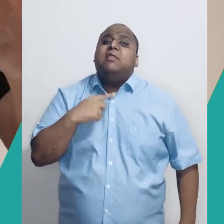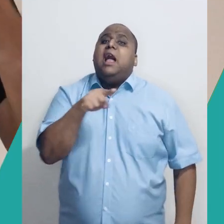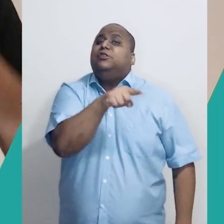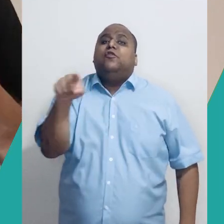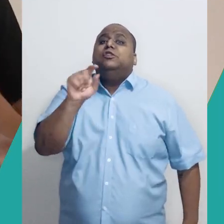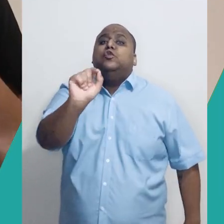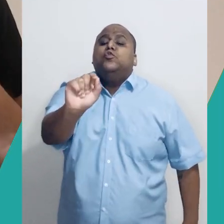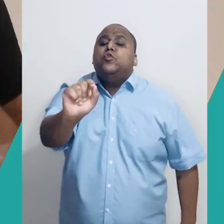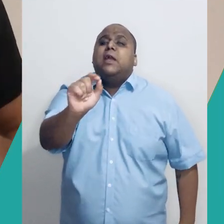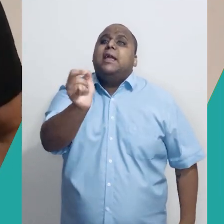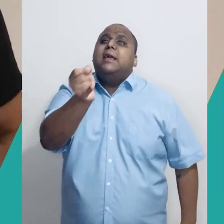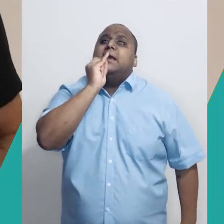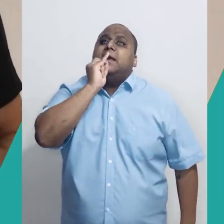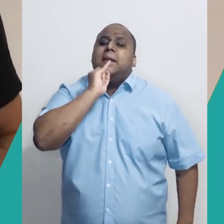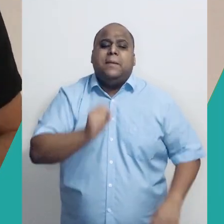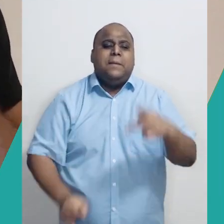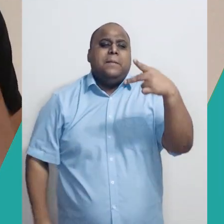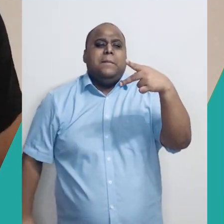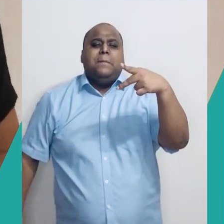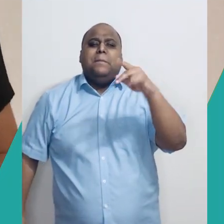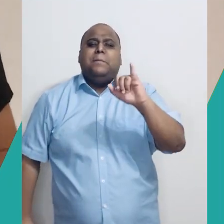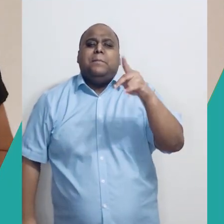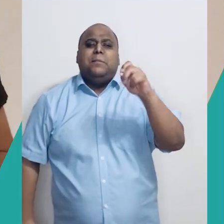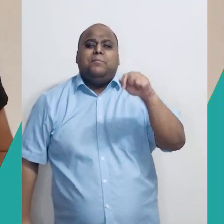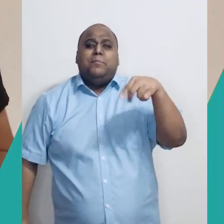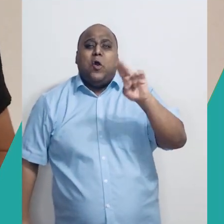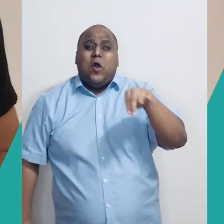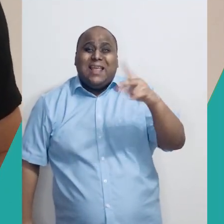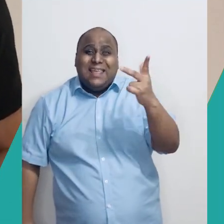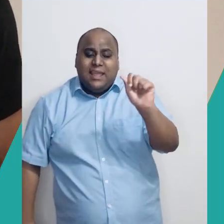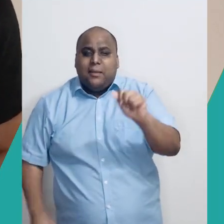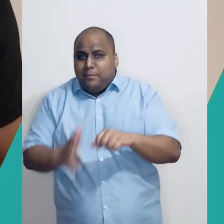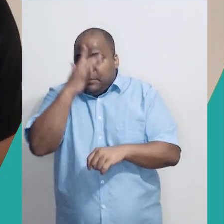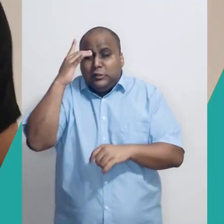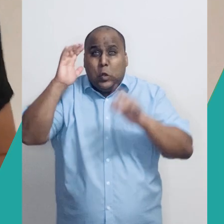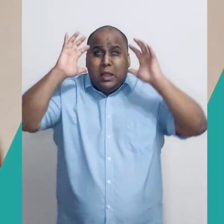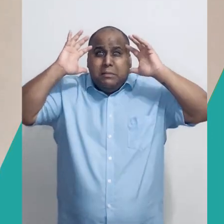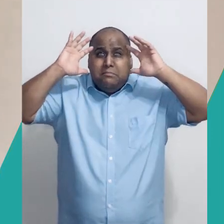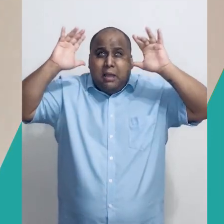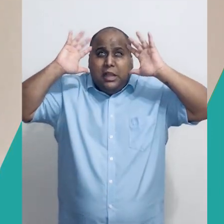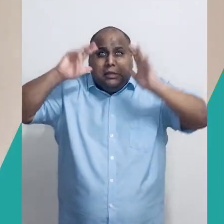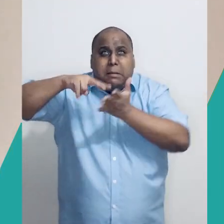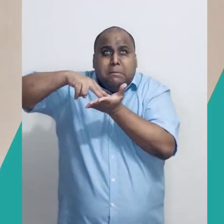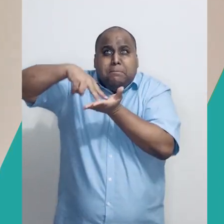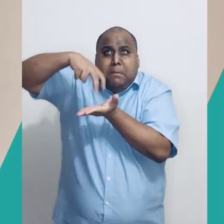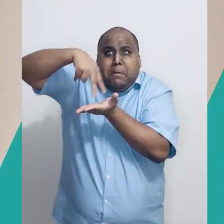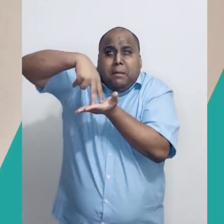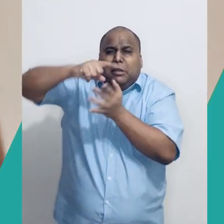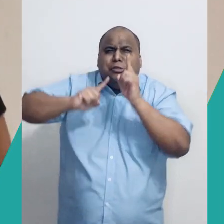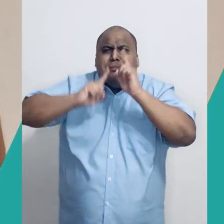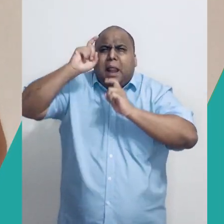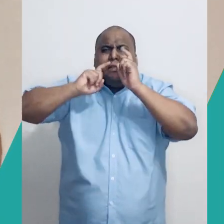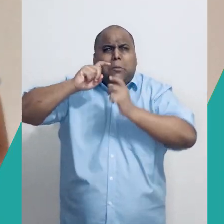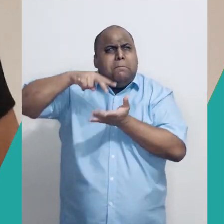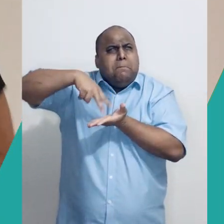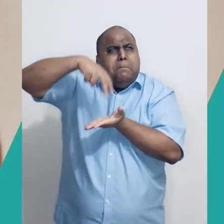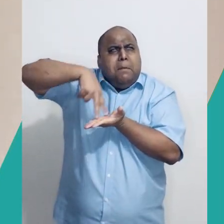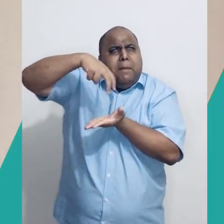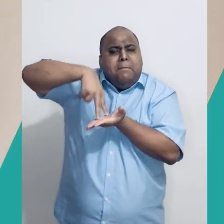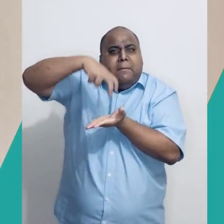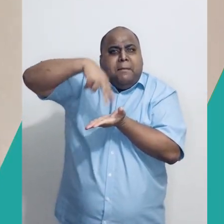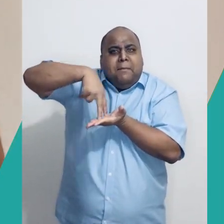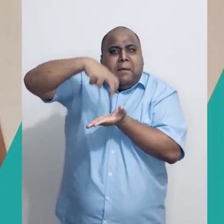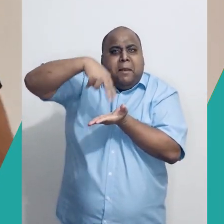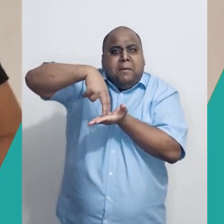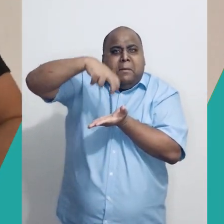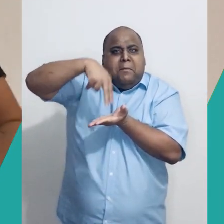as pessoas vão ter que imaginar a expressão dessa intensidade pequena, pulos pequenos,